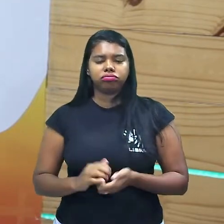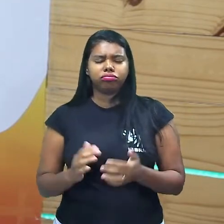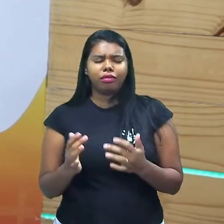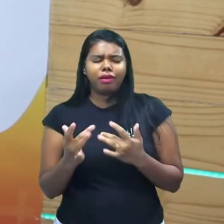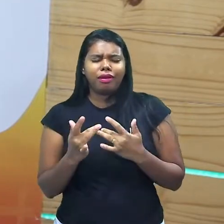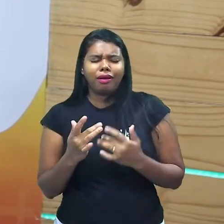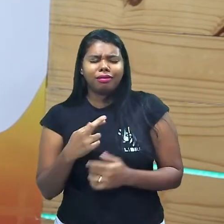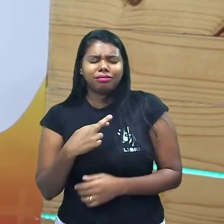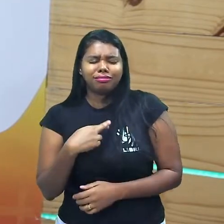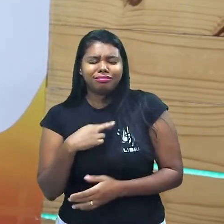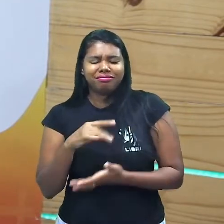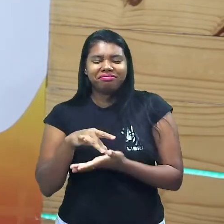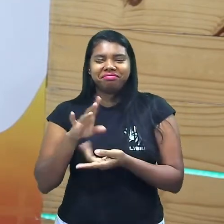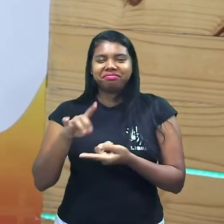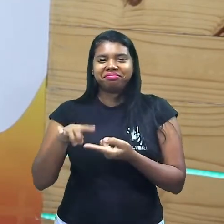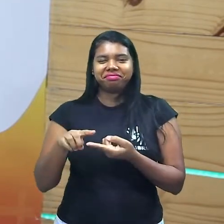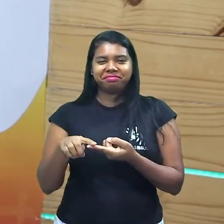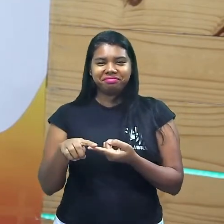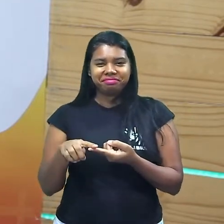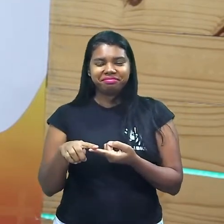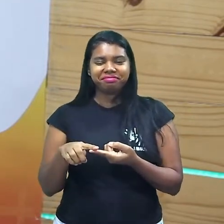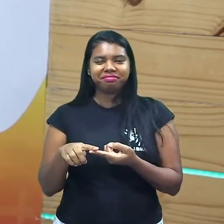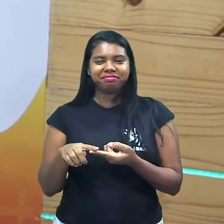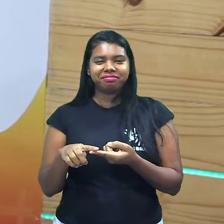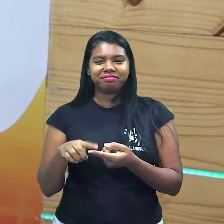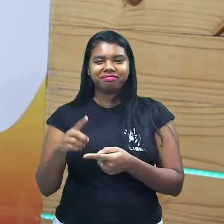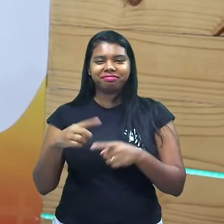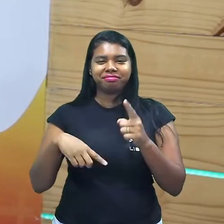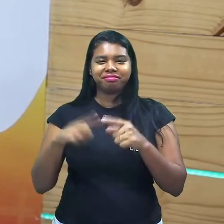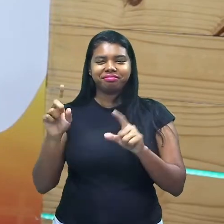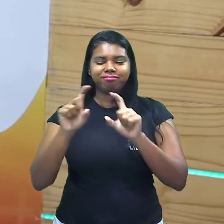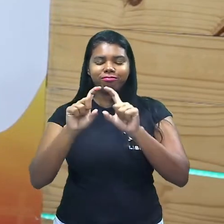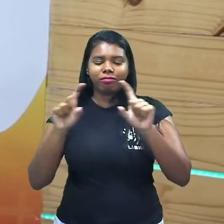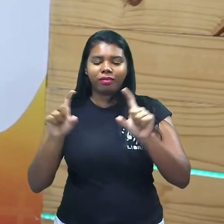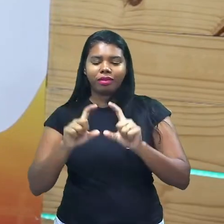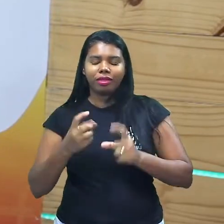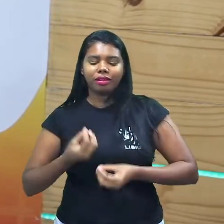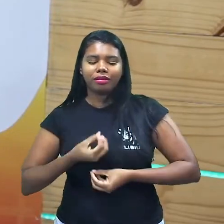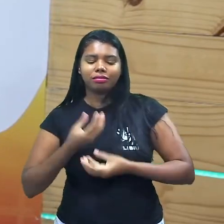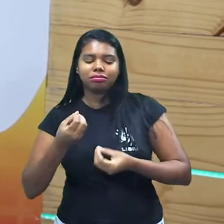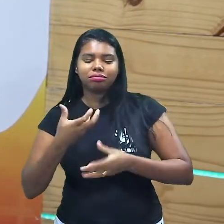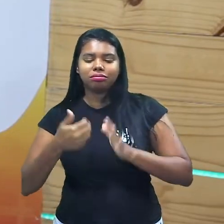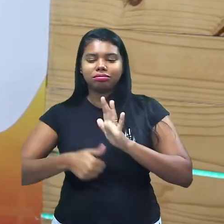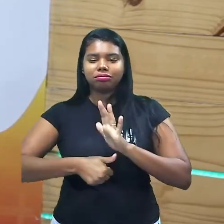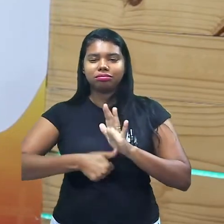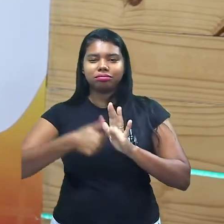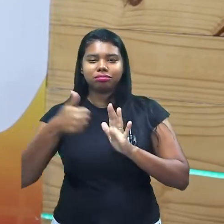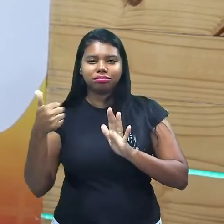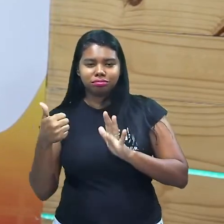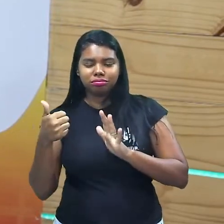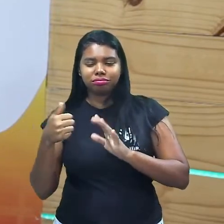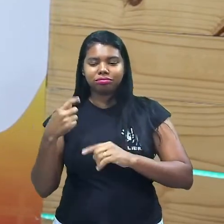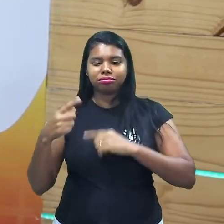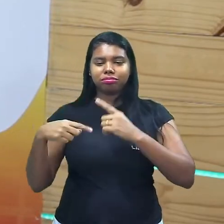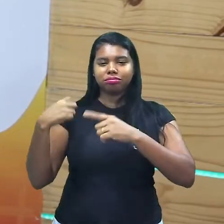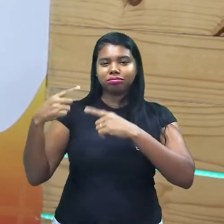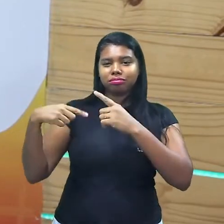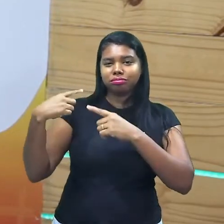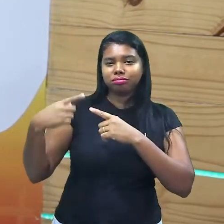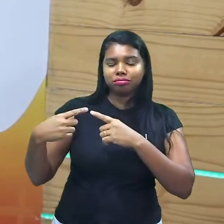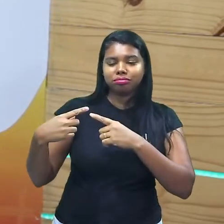o romantismo em verso e em prosa a primeira geração do romantismo a segunda geração e terceira